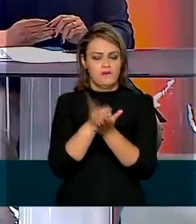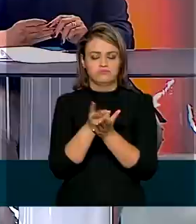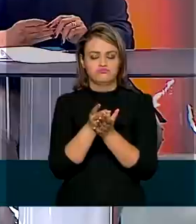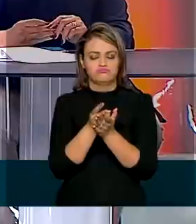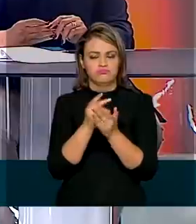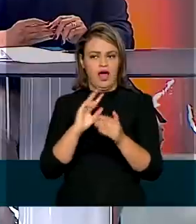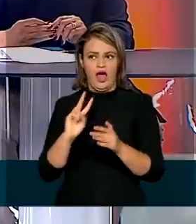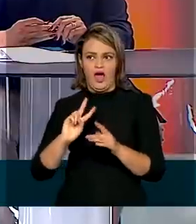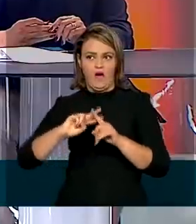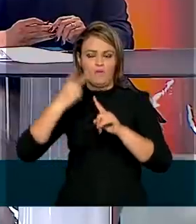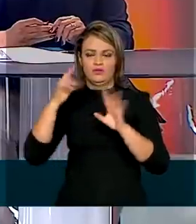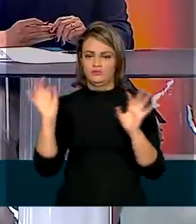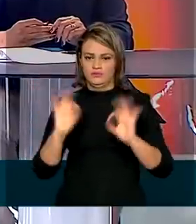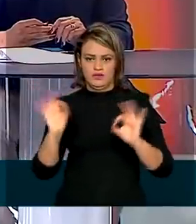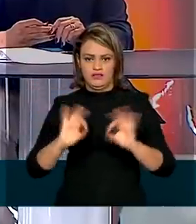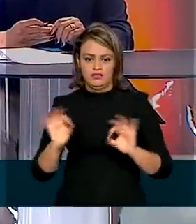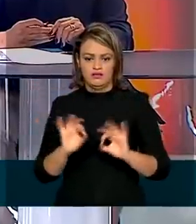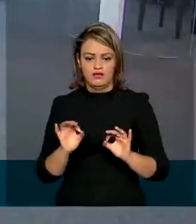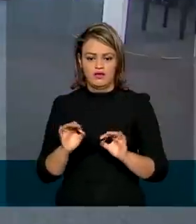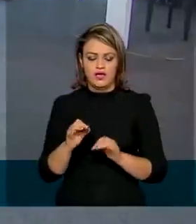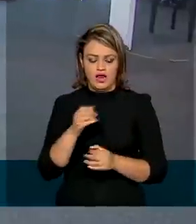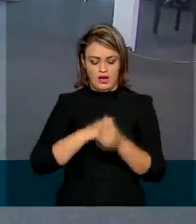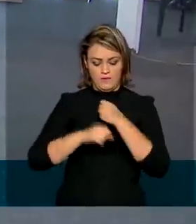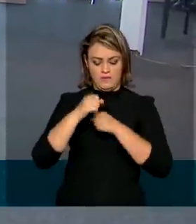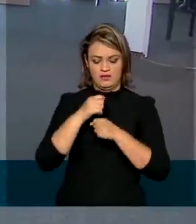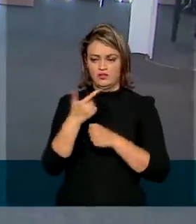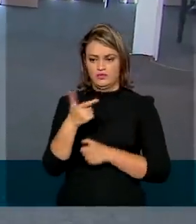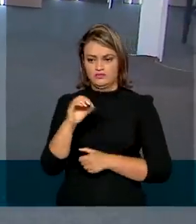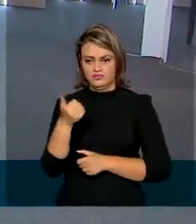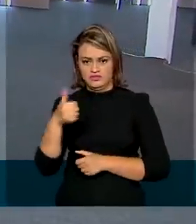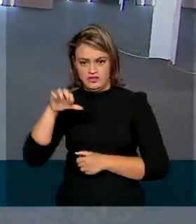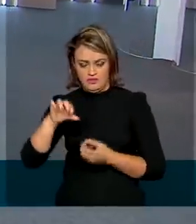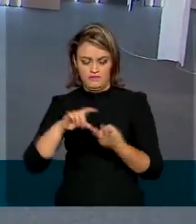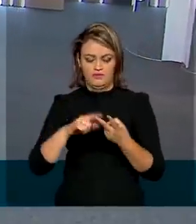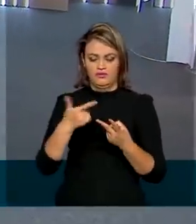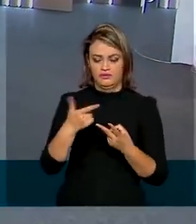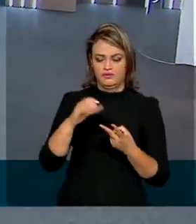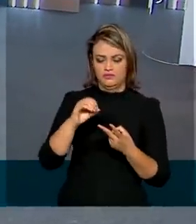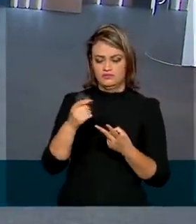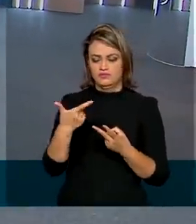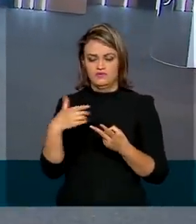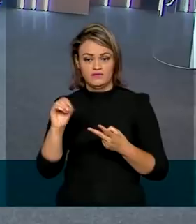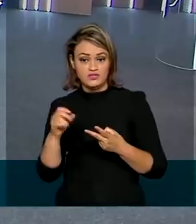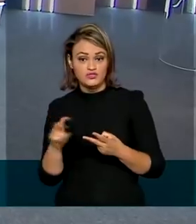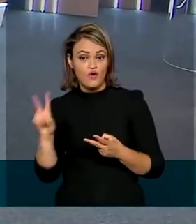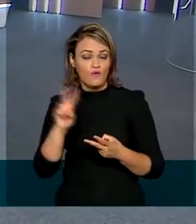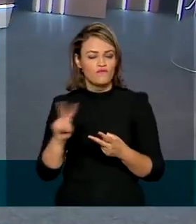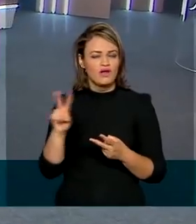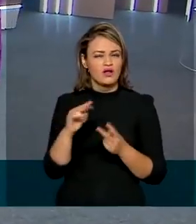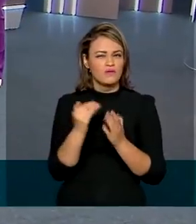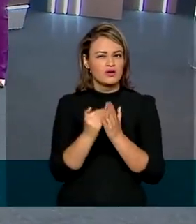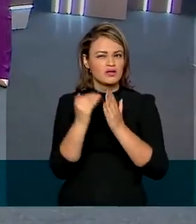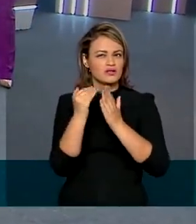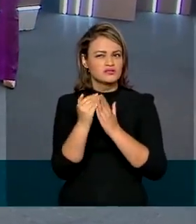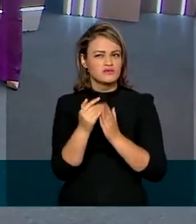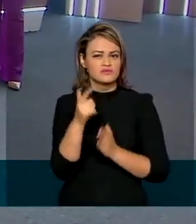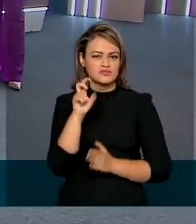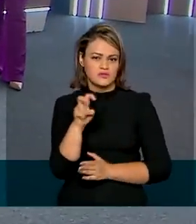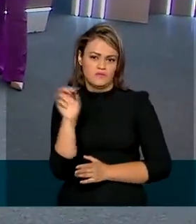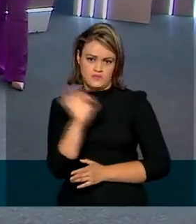E isso é muito importante. Nos dois últimos anos, 2019 e 2020, as tarifas cresceram em média